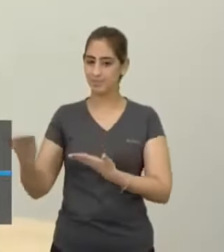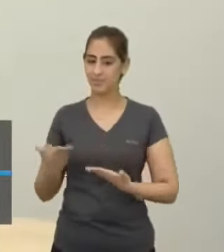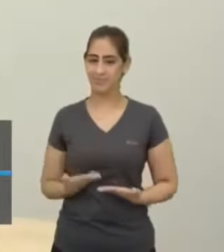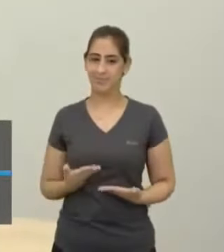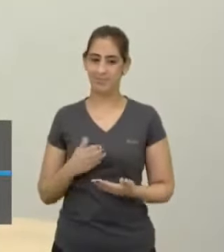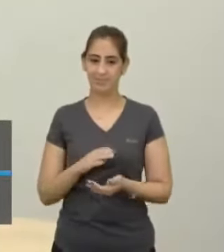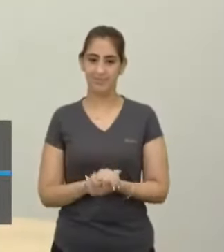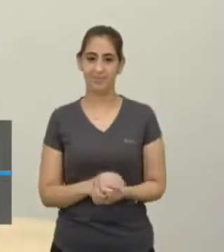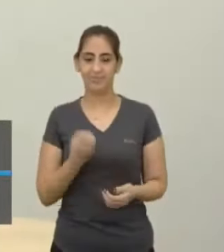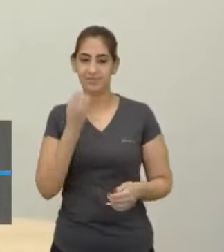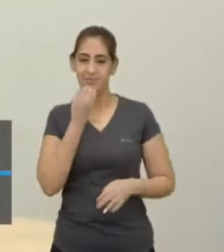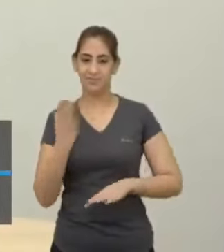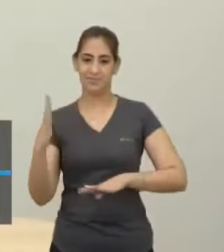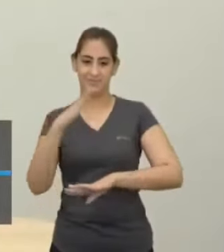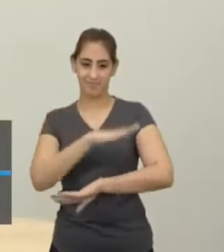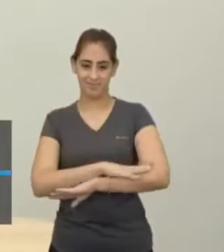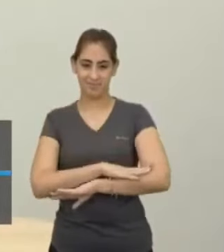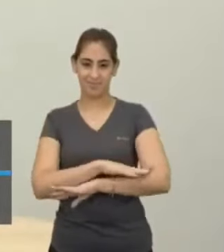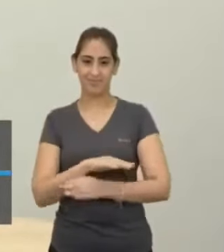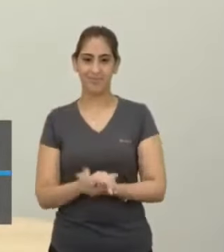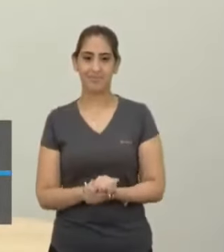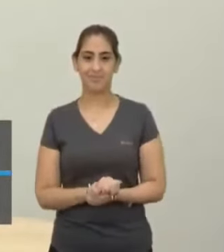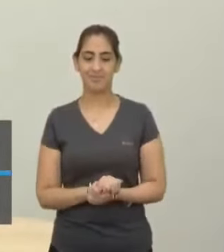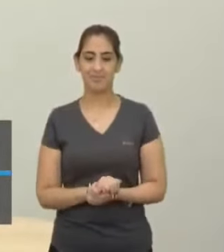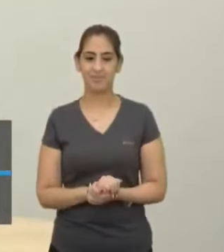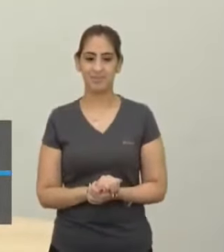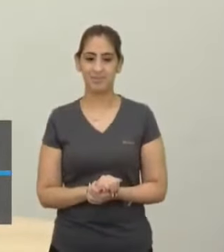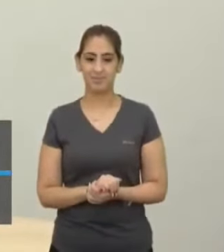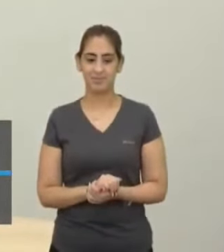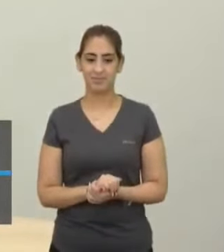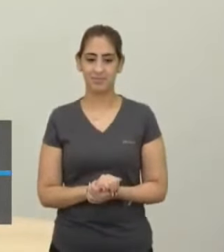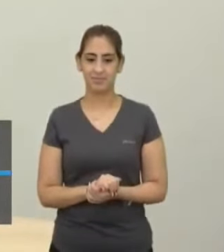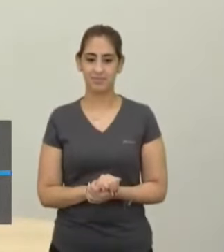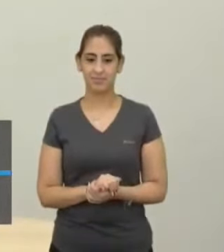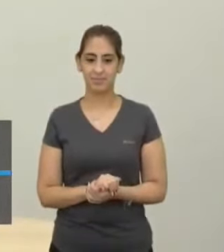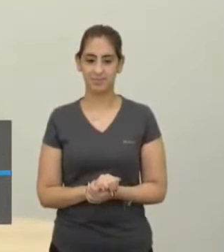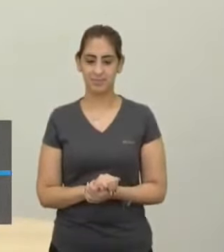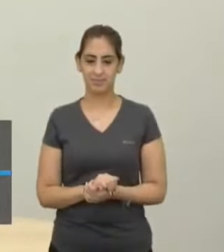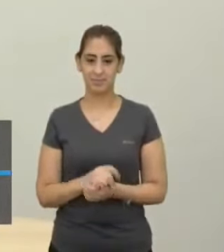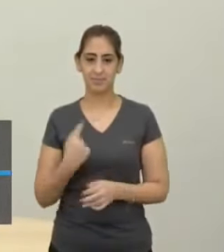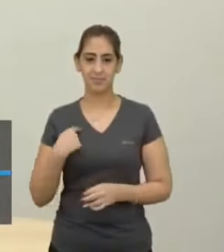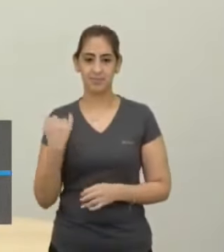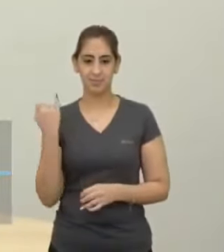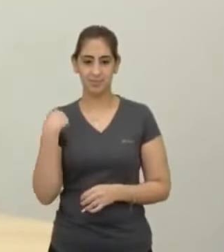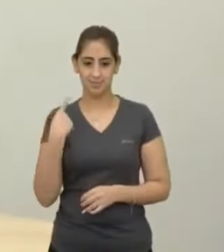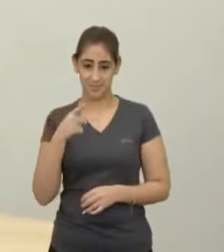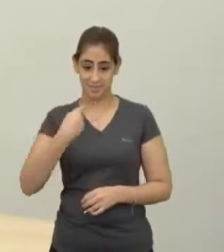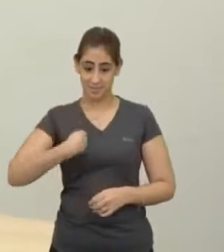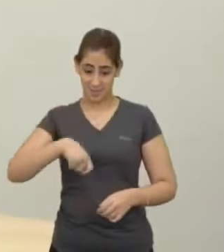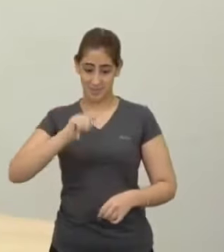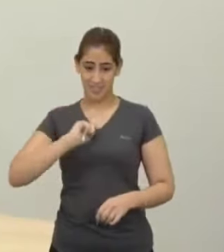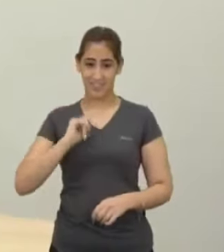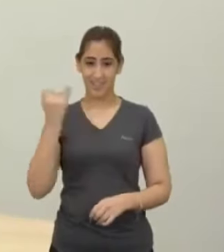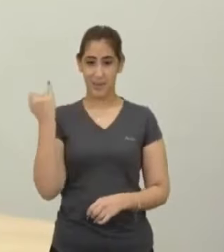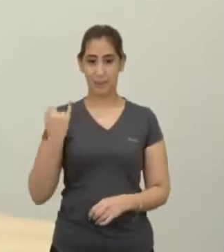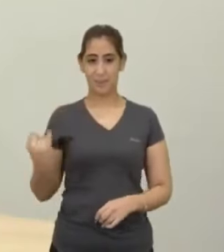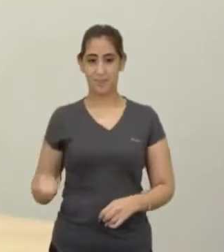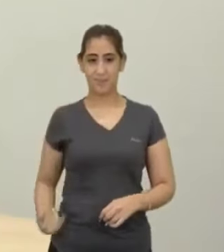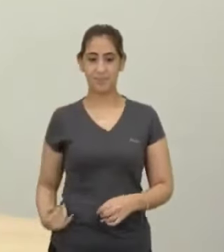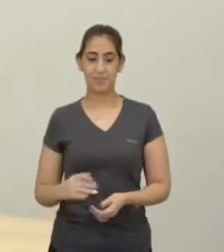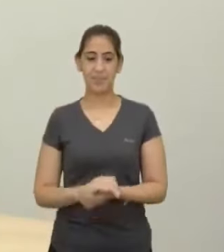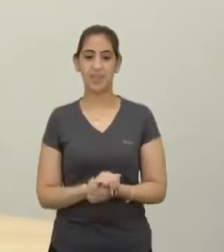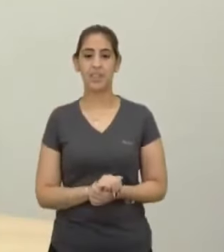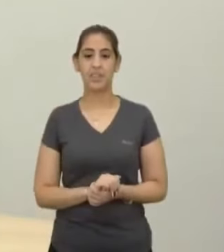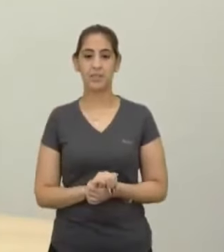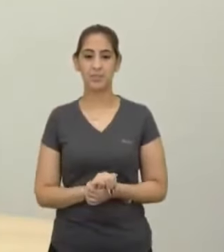uma boa tarde, obrigada Sou professora Janaína Jardim, então já vou aproveitar e falar que esse é o meu sinal e uma